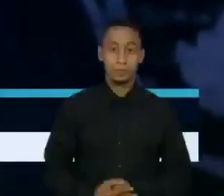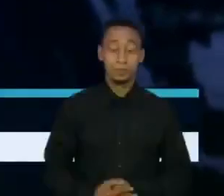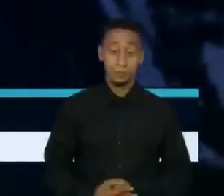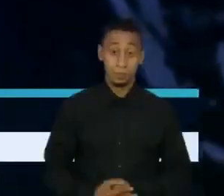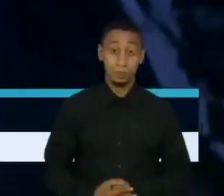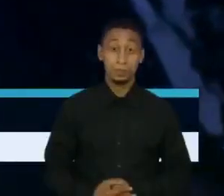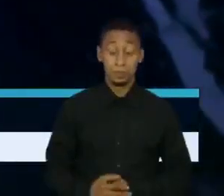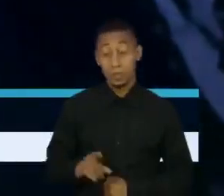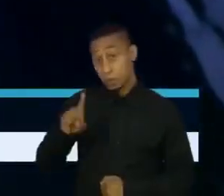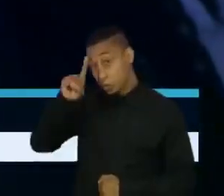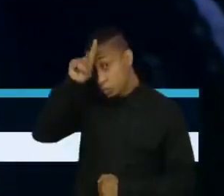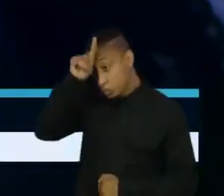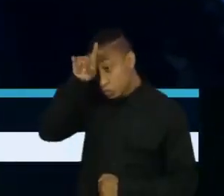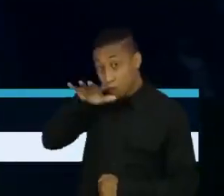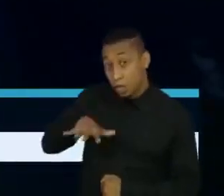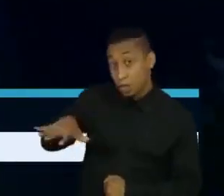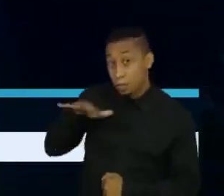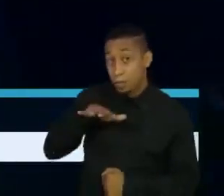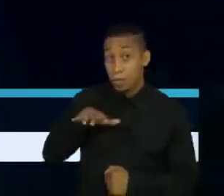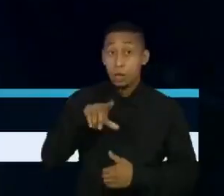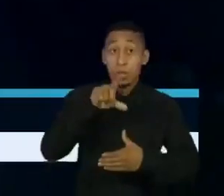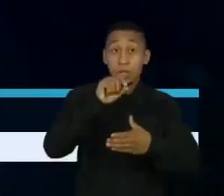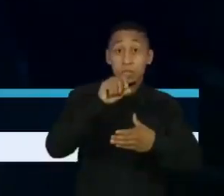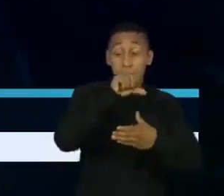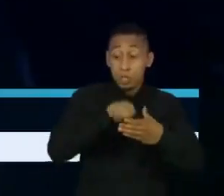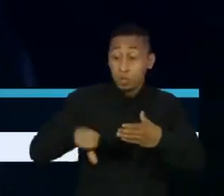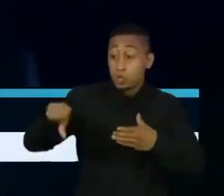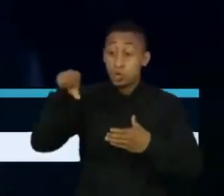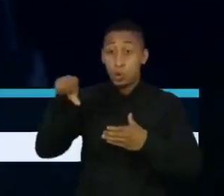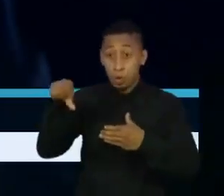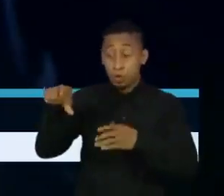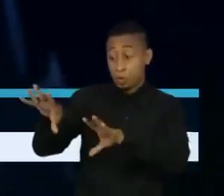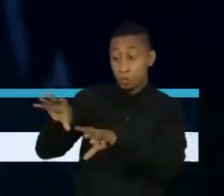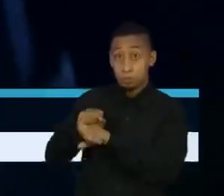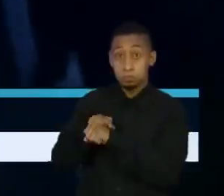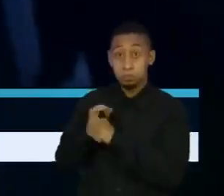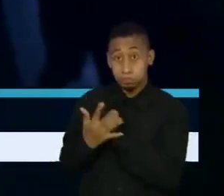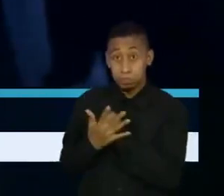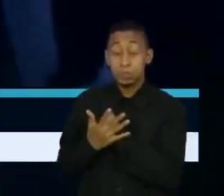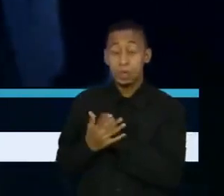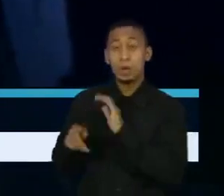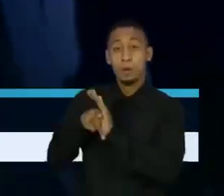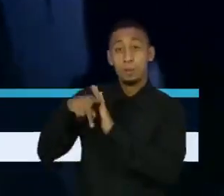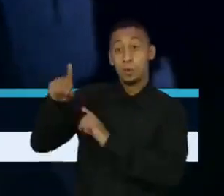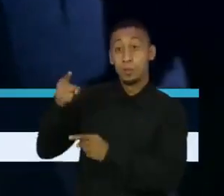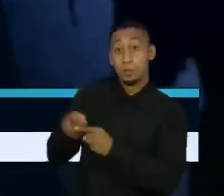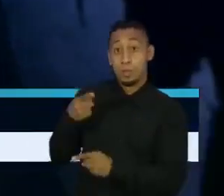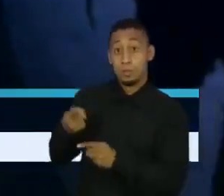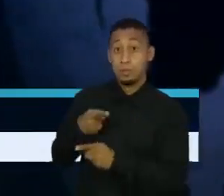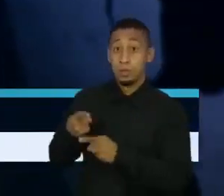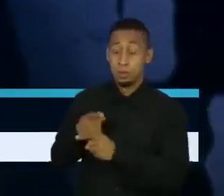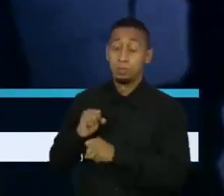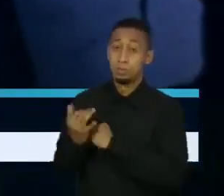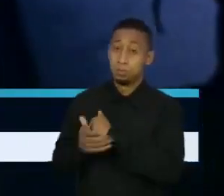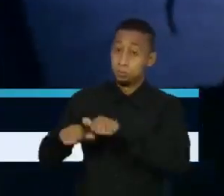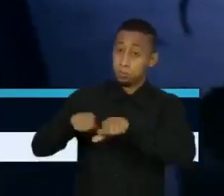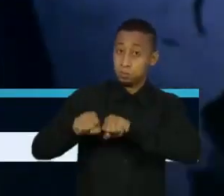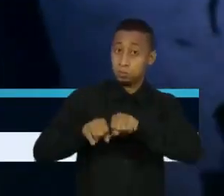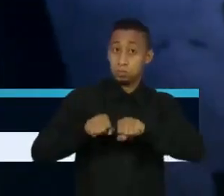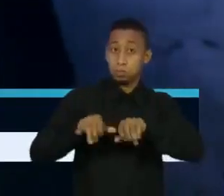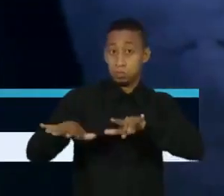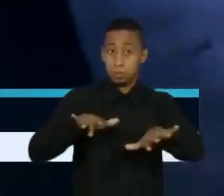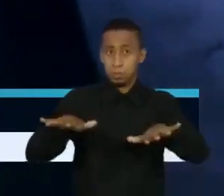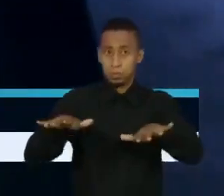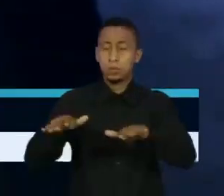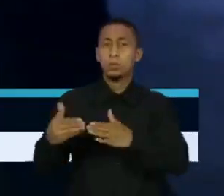Entre os alemães, nove em cada dez novas infecções são causadas pela variante britânica do coronavírus. As autoridades se